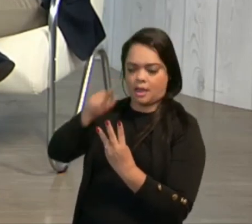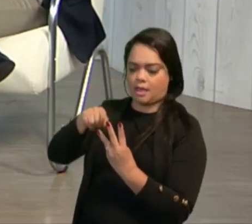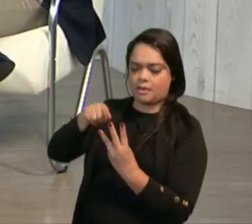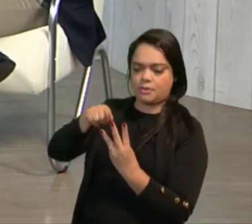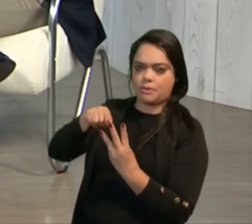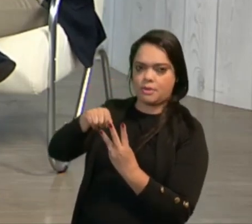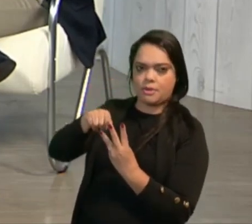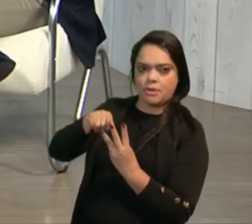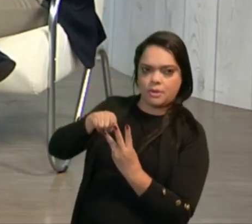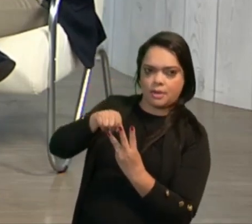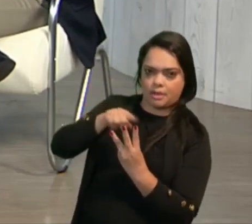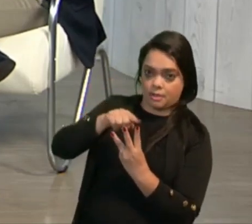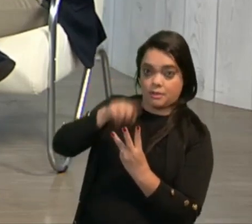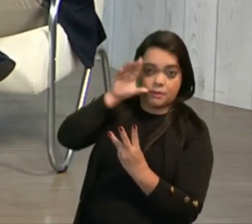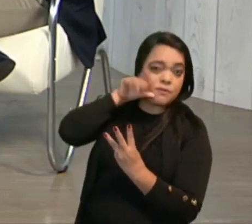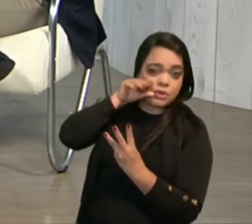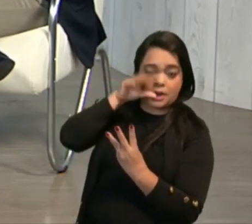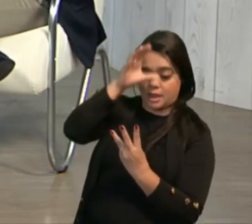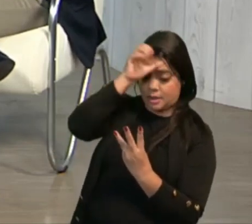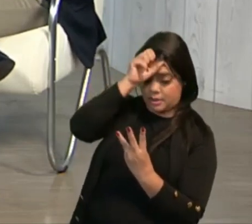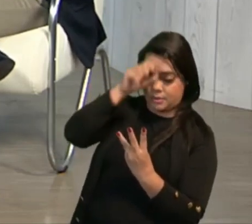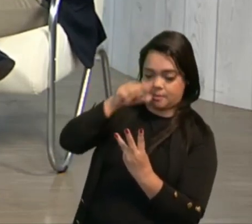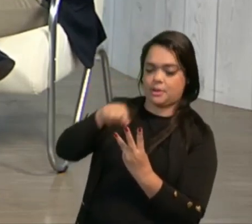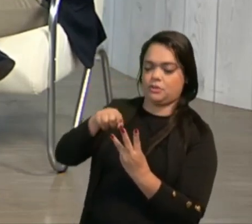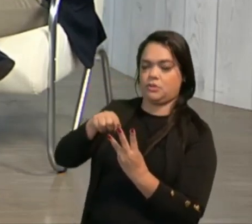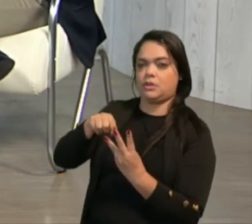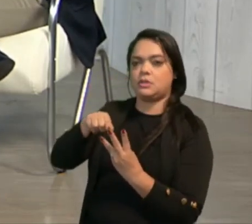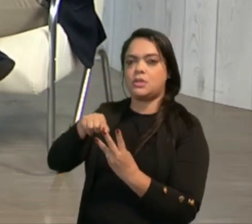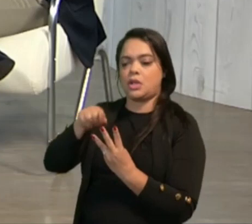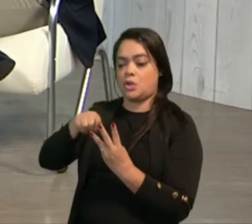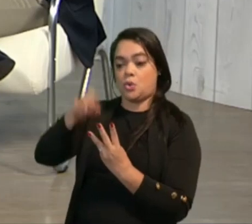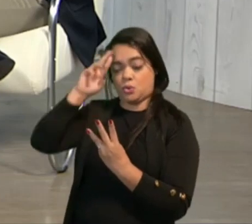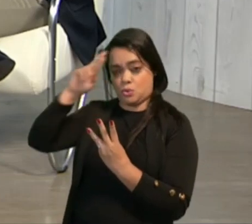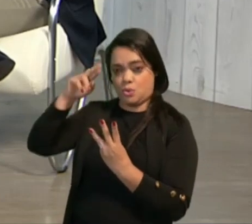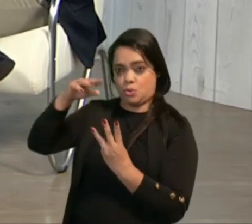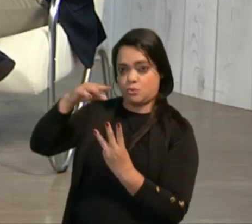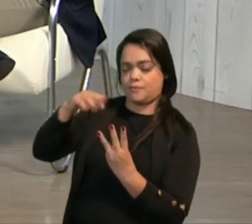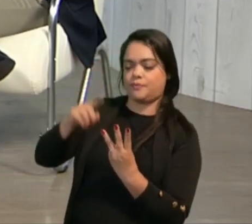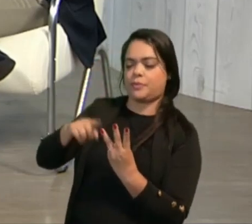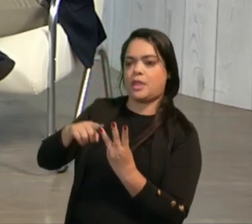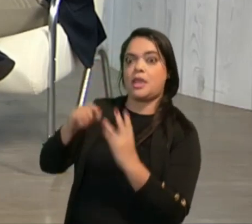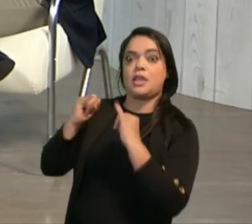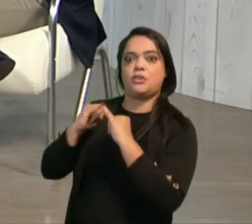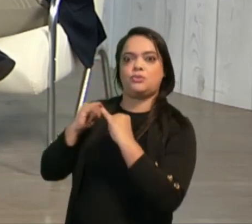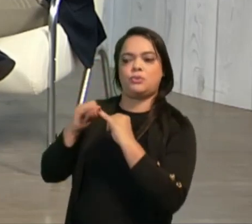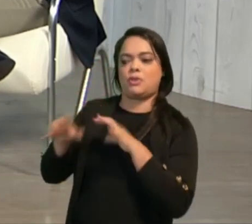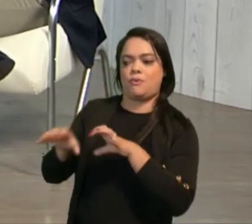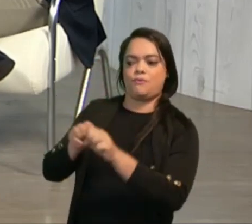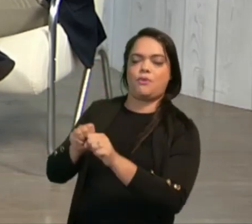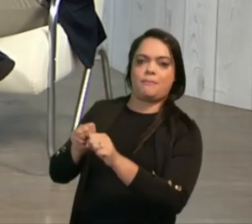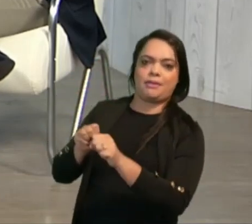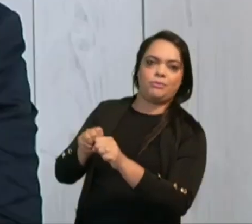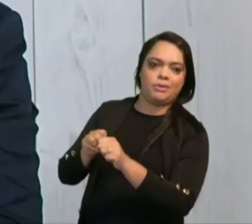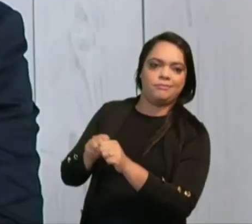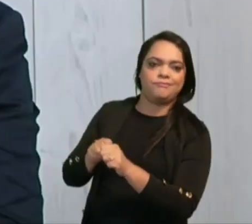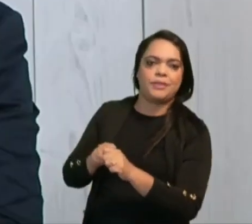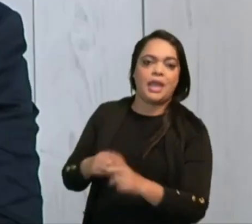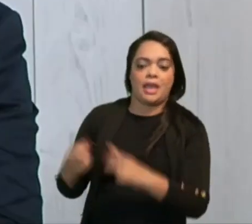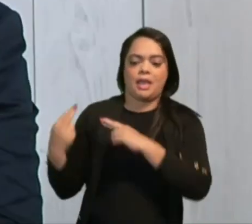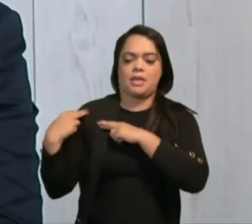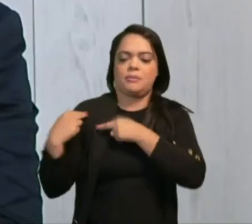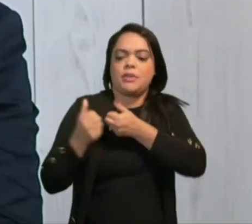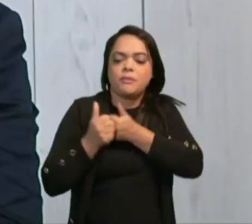aprendiz, o empregador e um terceiro personagem, que é a entidade formadora. Que fica responsável por